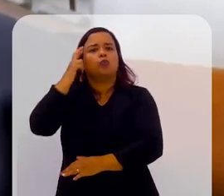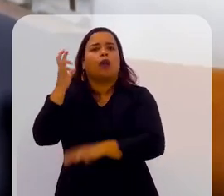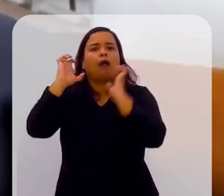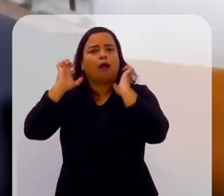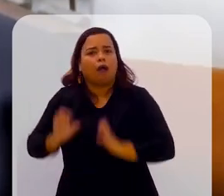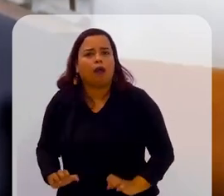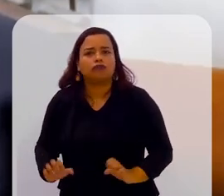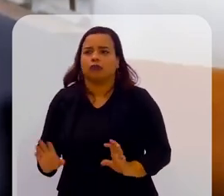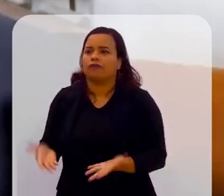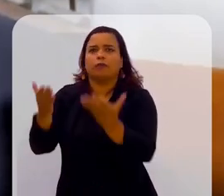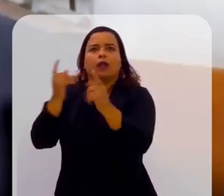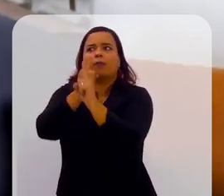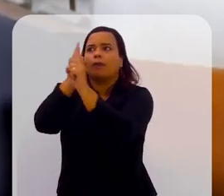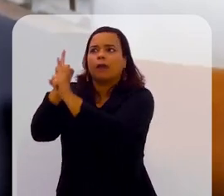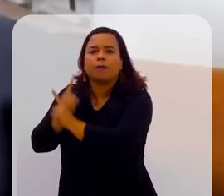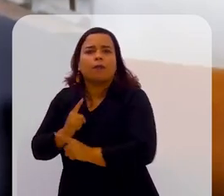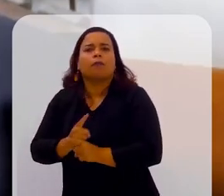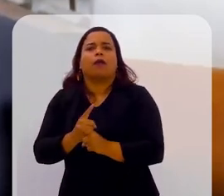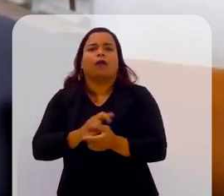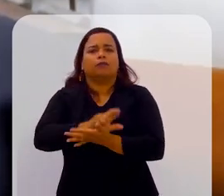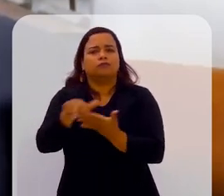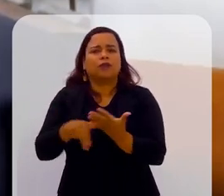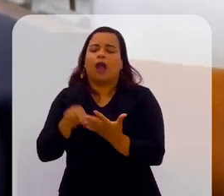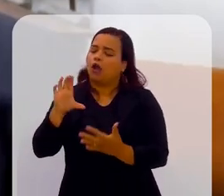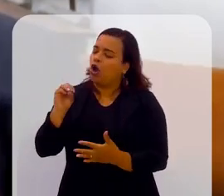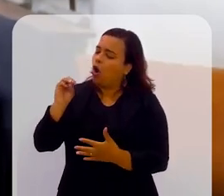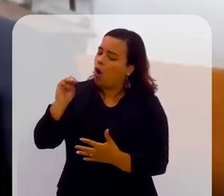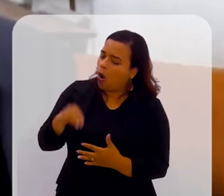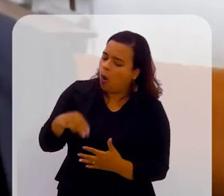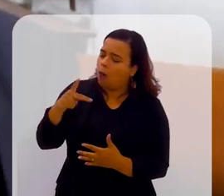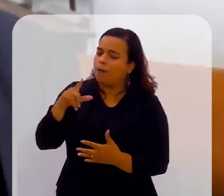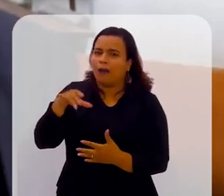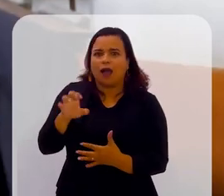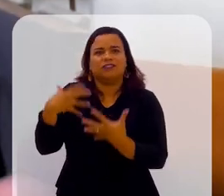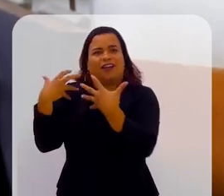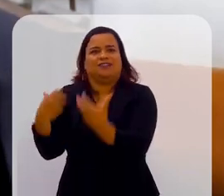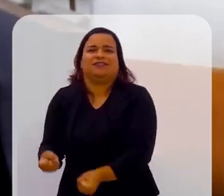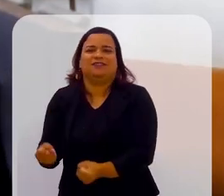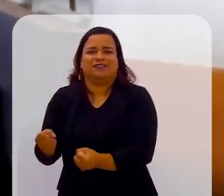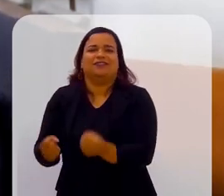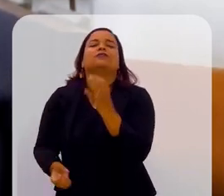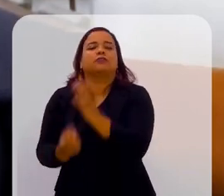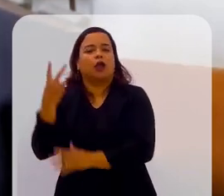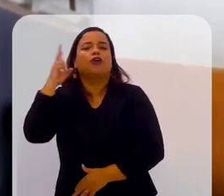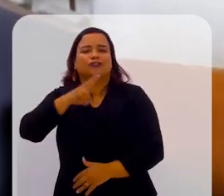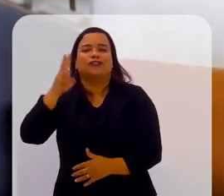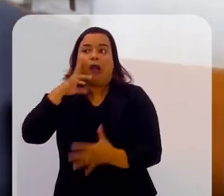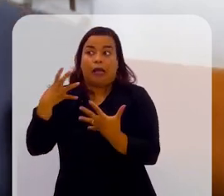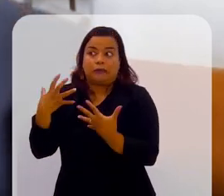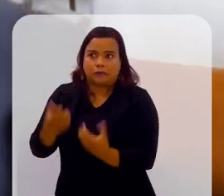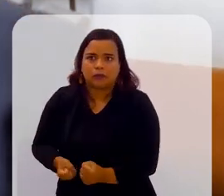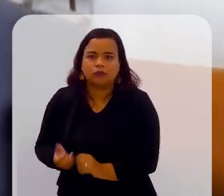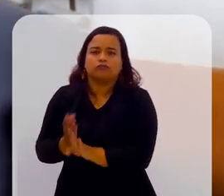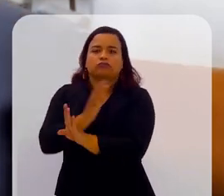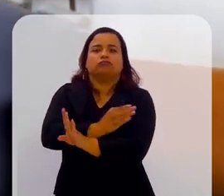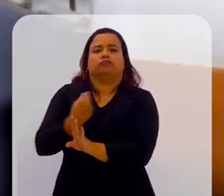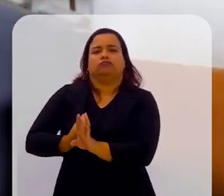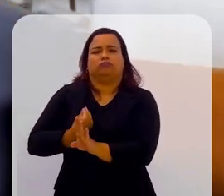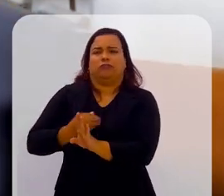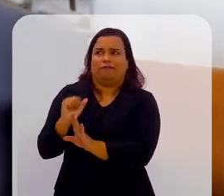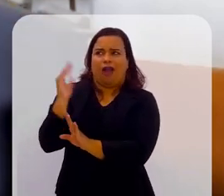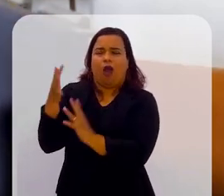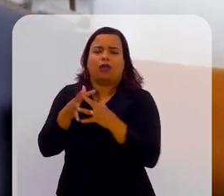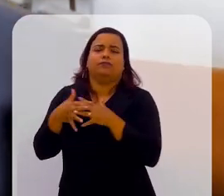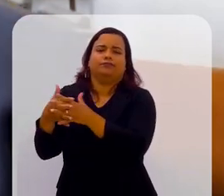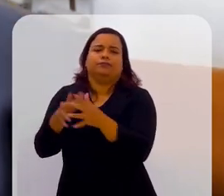de conformidade, precisamos implantar o Compliance. E aí foi vindo toda essa história de Compliance que já existia muito